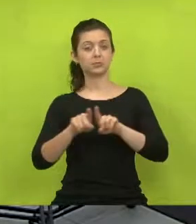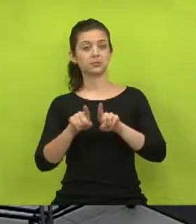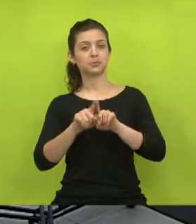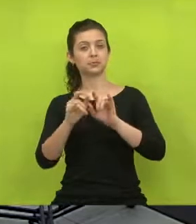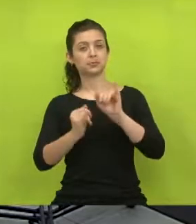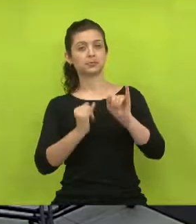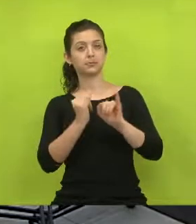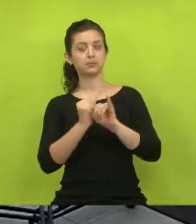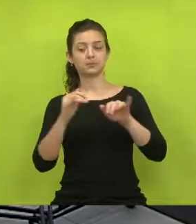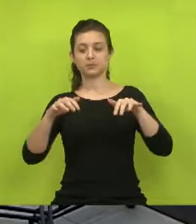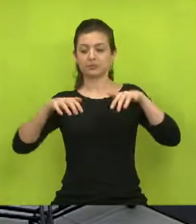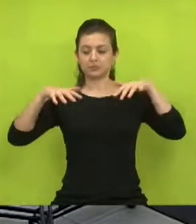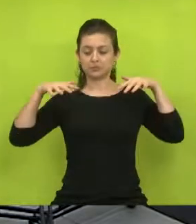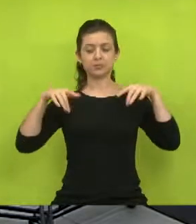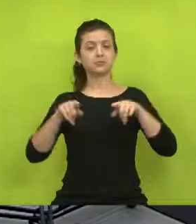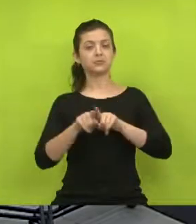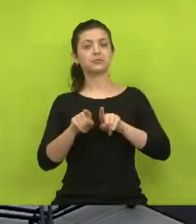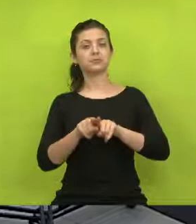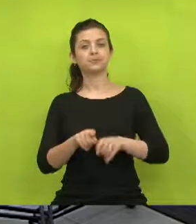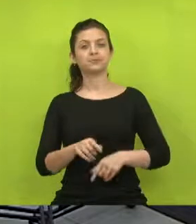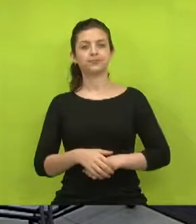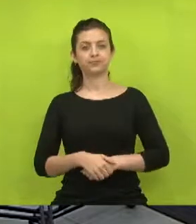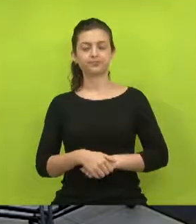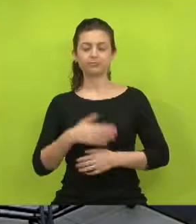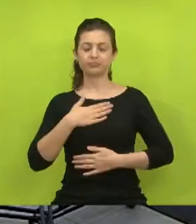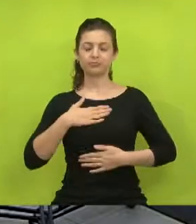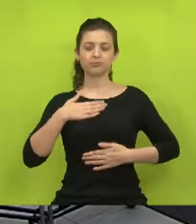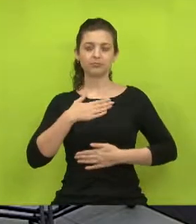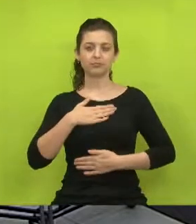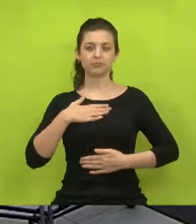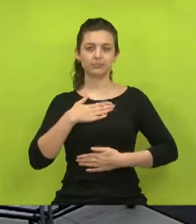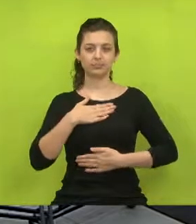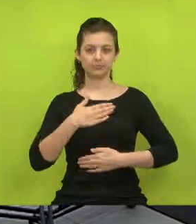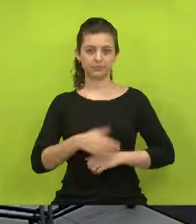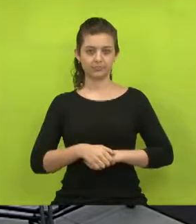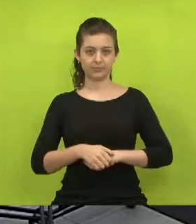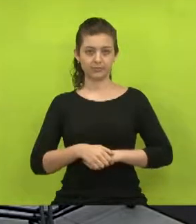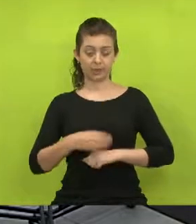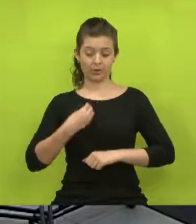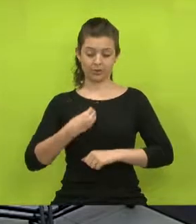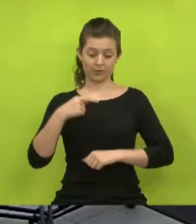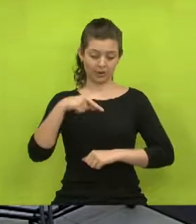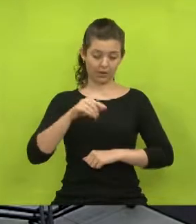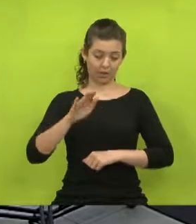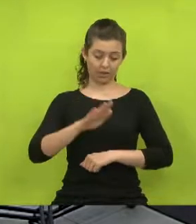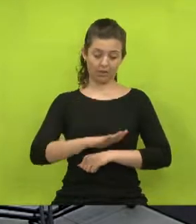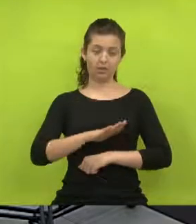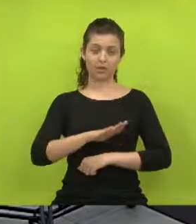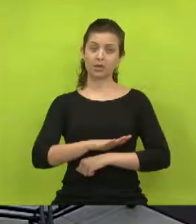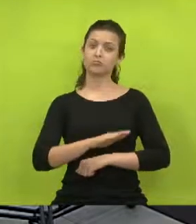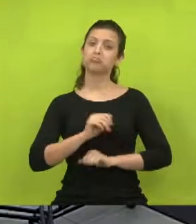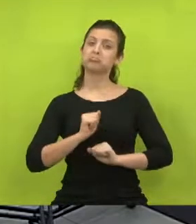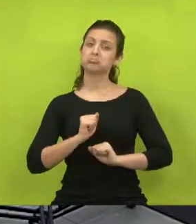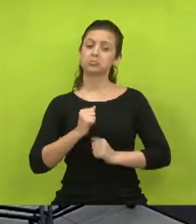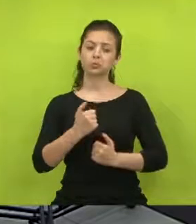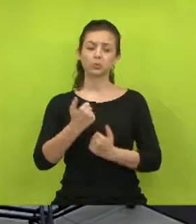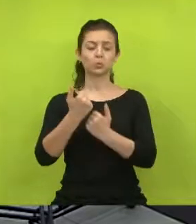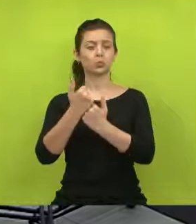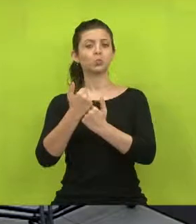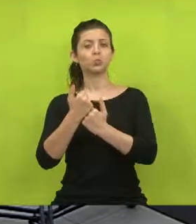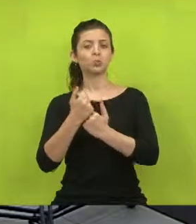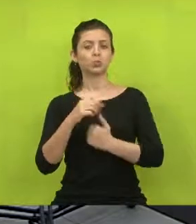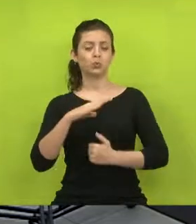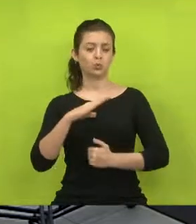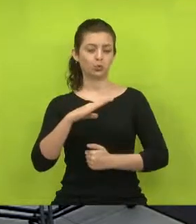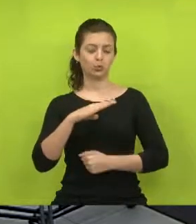público presente aqui na galeria também, é uma satisfação estarmos aqui nessa tarde podendo contribuir com o nosso